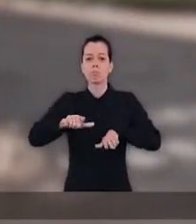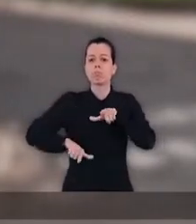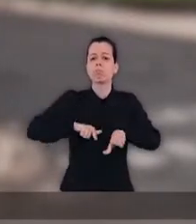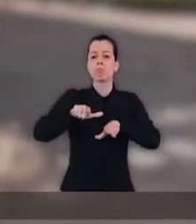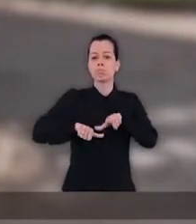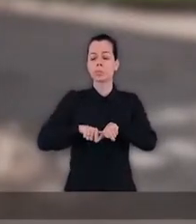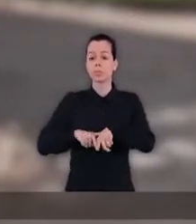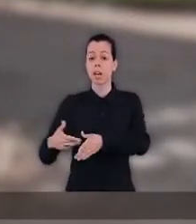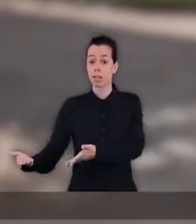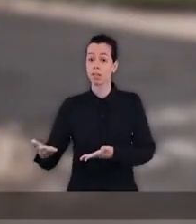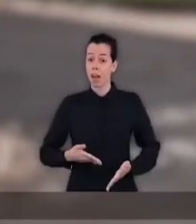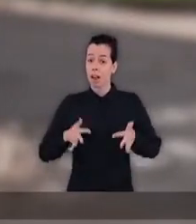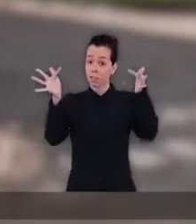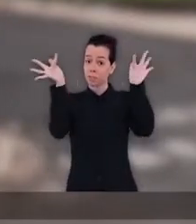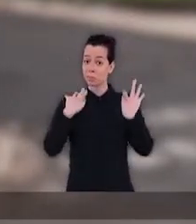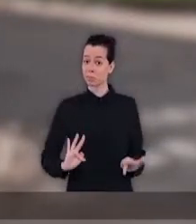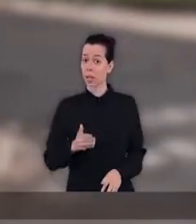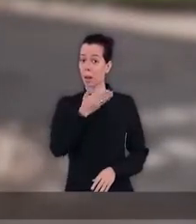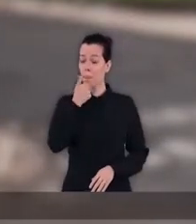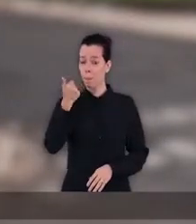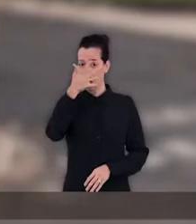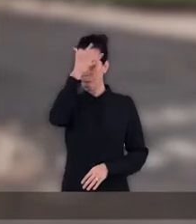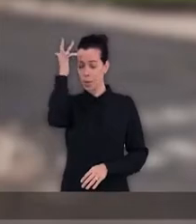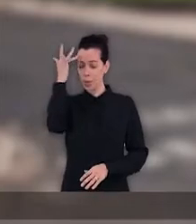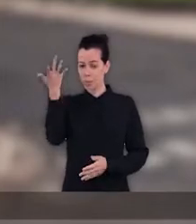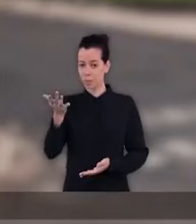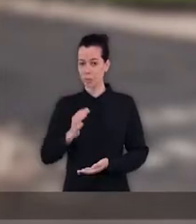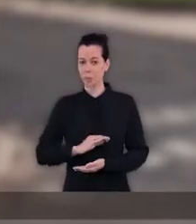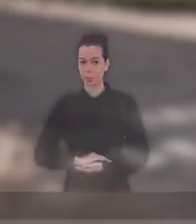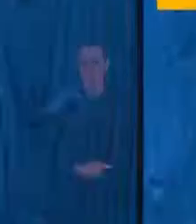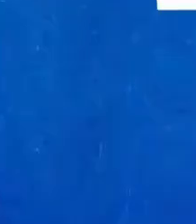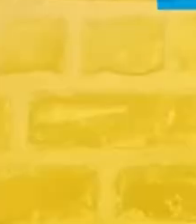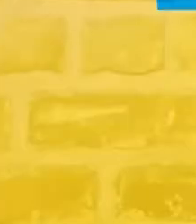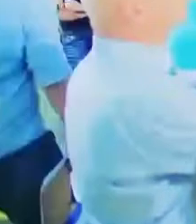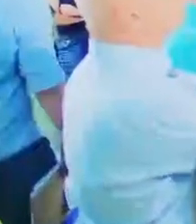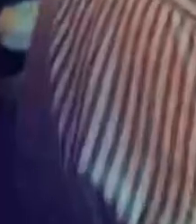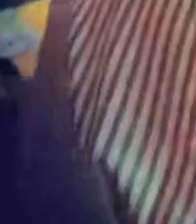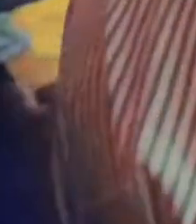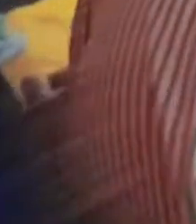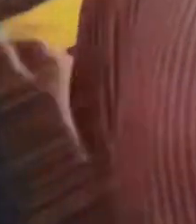A política do trabalho, que traz alegrias e melhora a vida das pessoas.